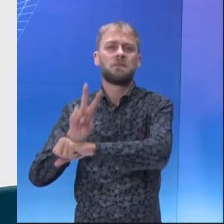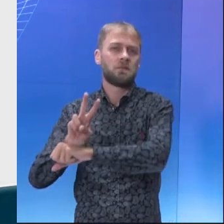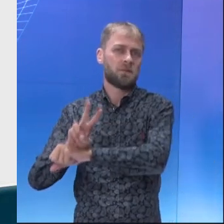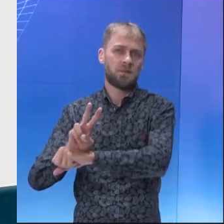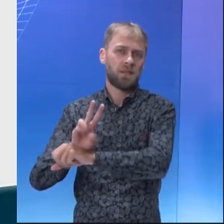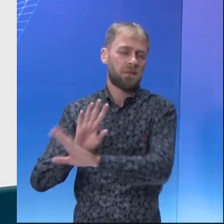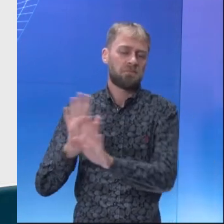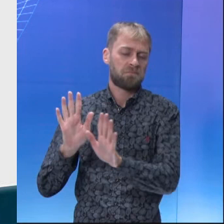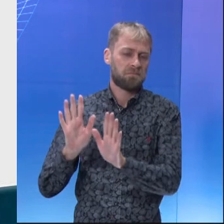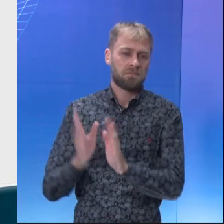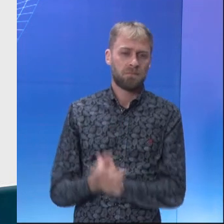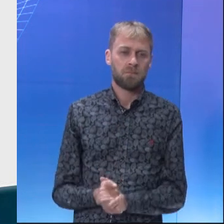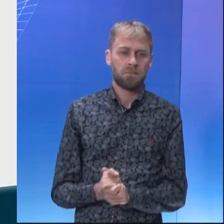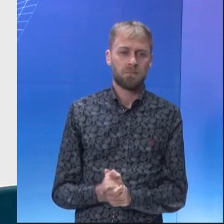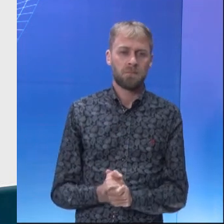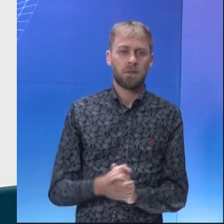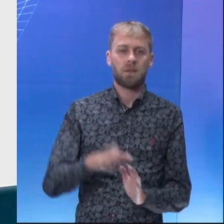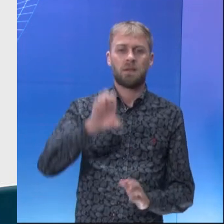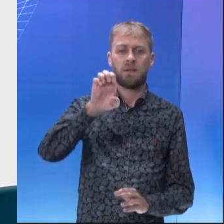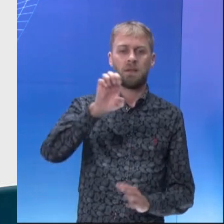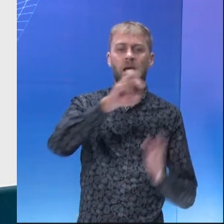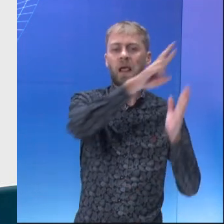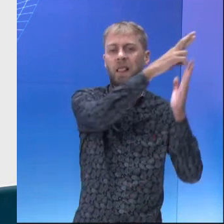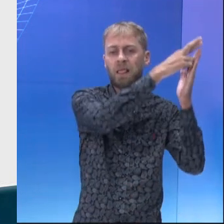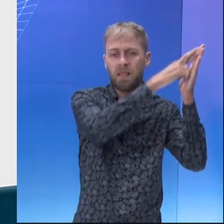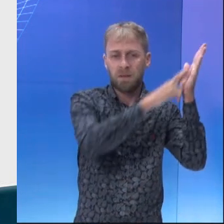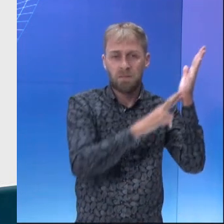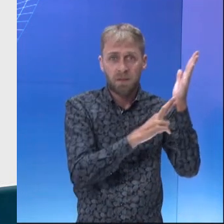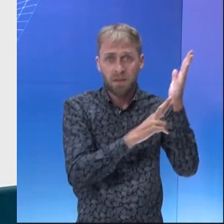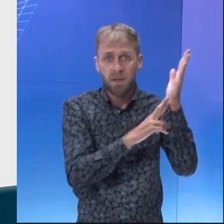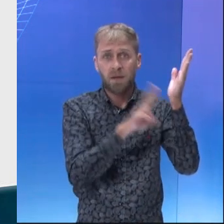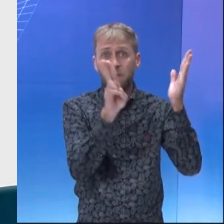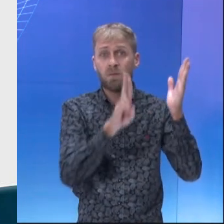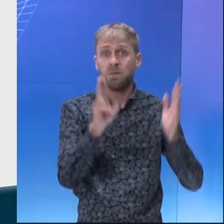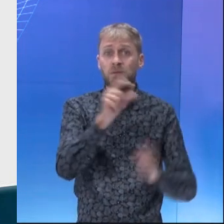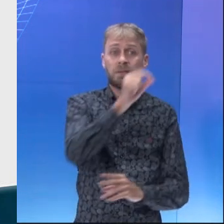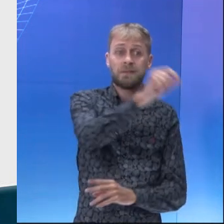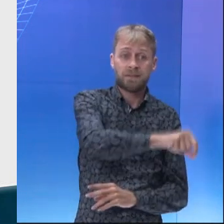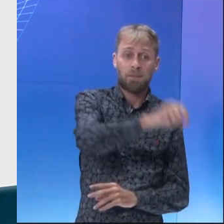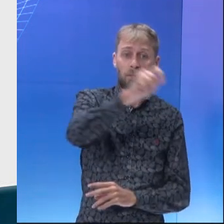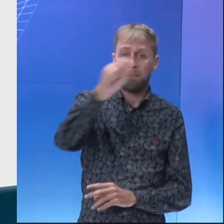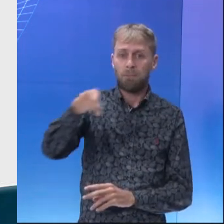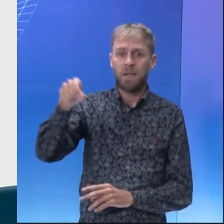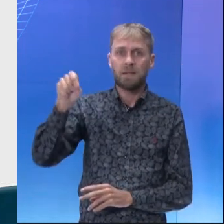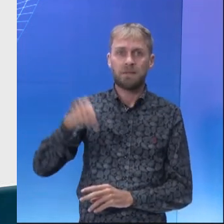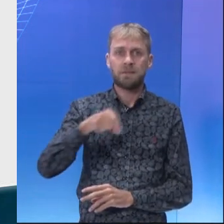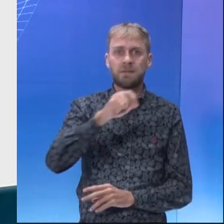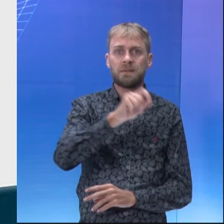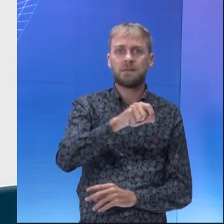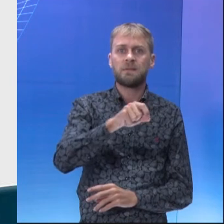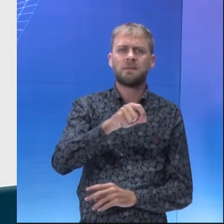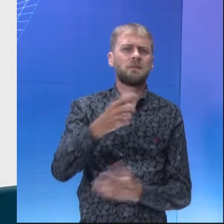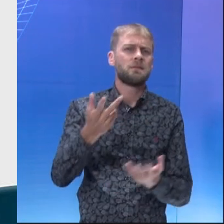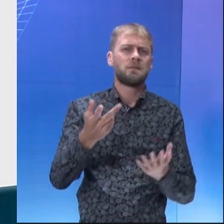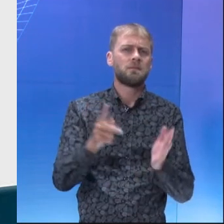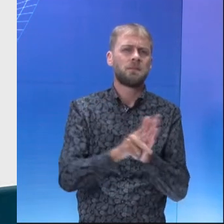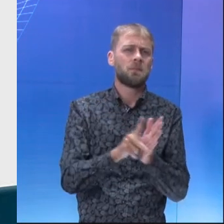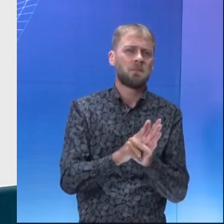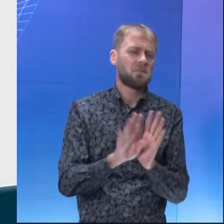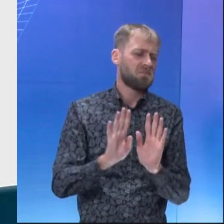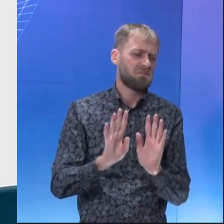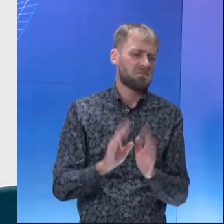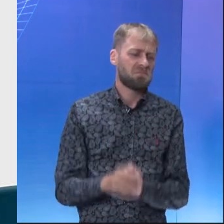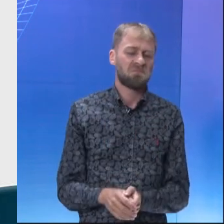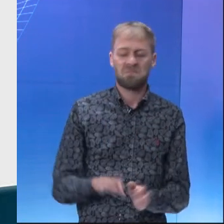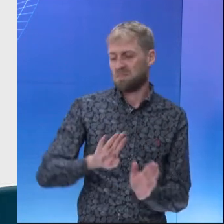conexão com o problema proposto. A letra E fala em regulamentar o uso de sementes selecionadas.